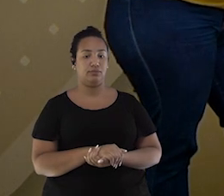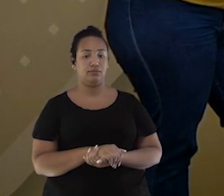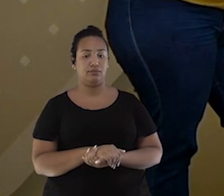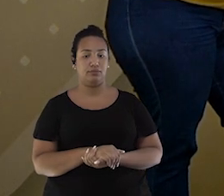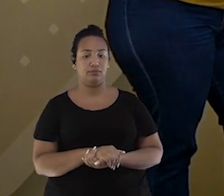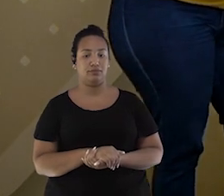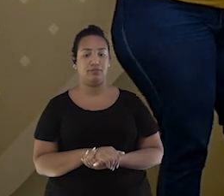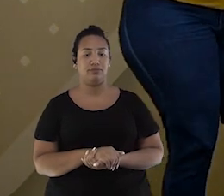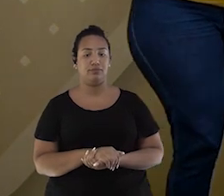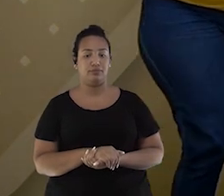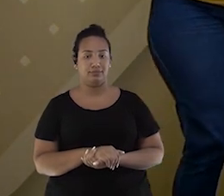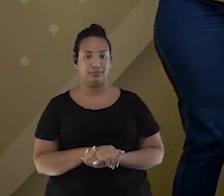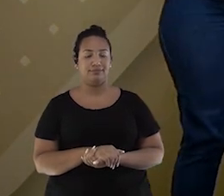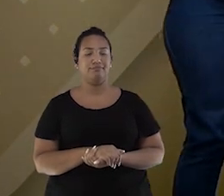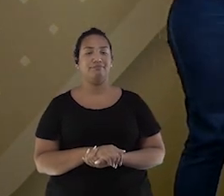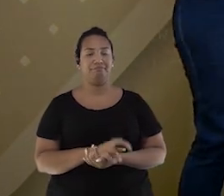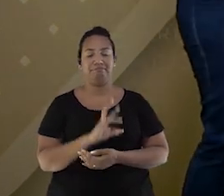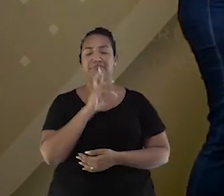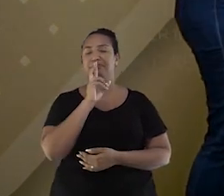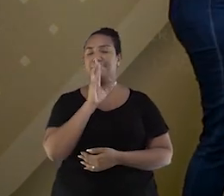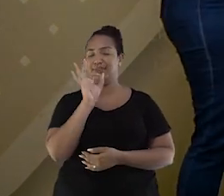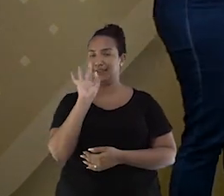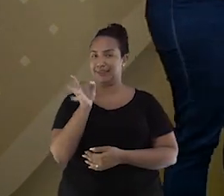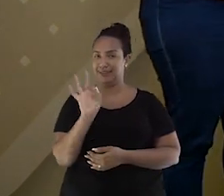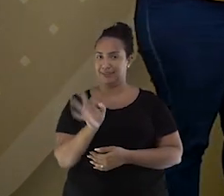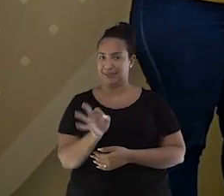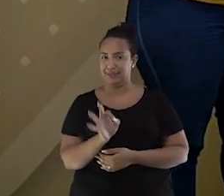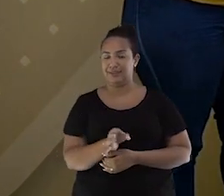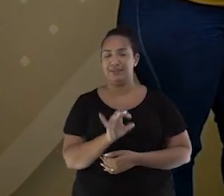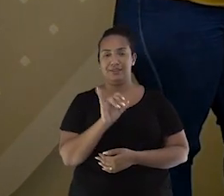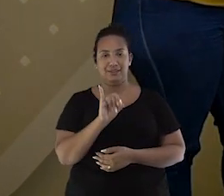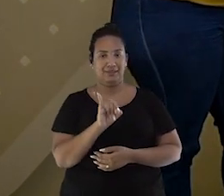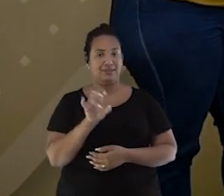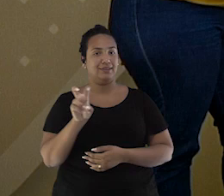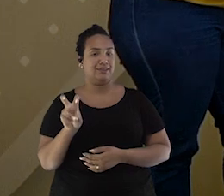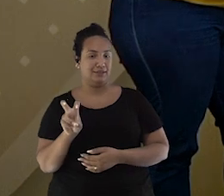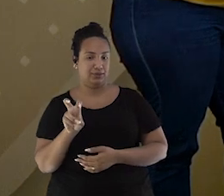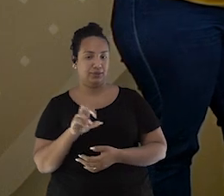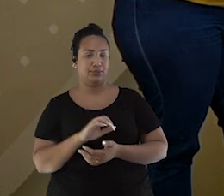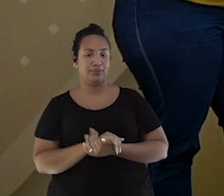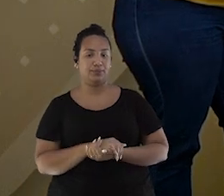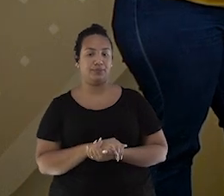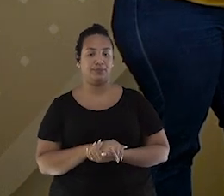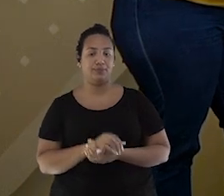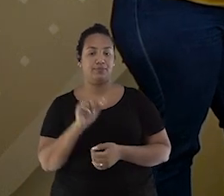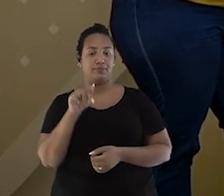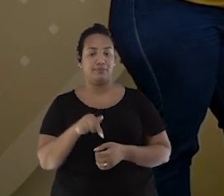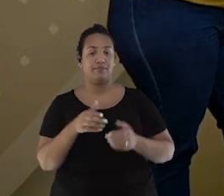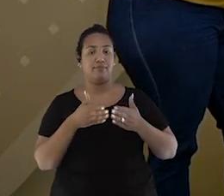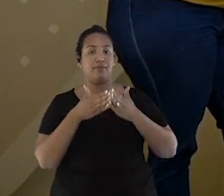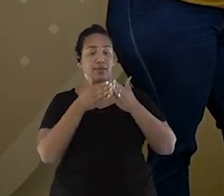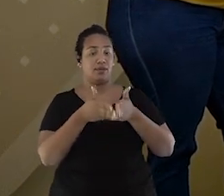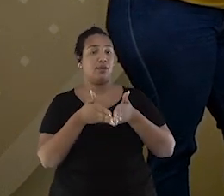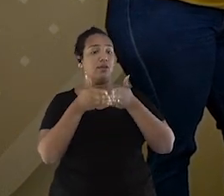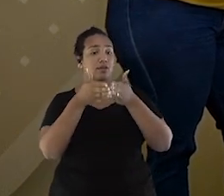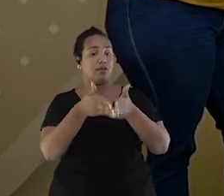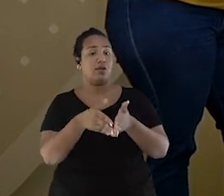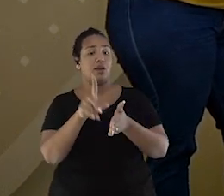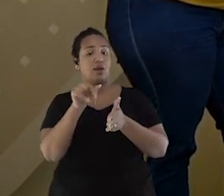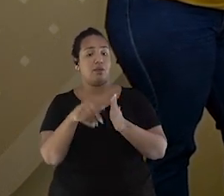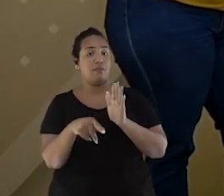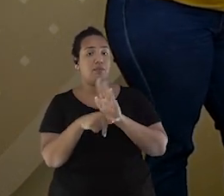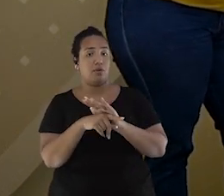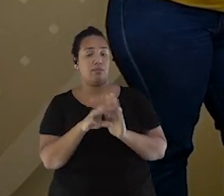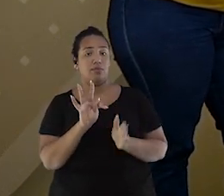Você acertou! I5. Esse navio é uma parte de um navio